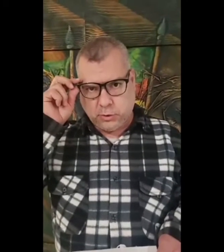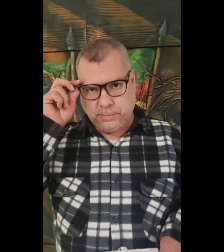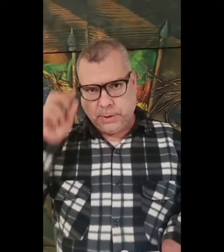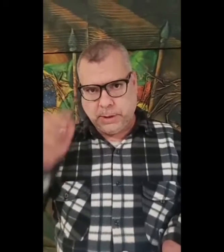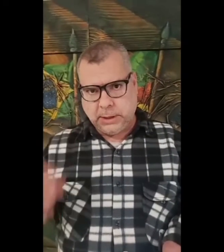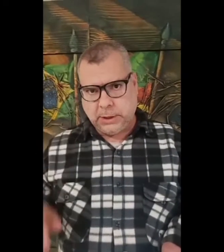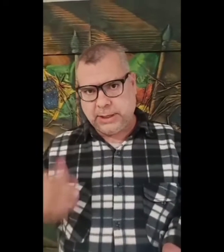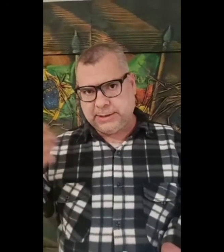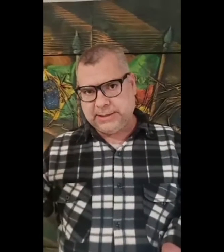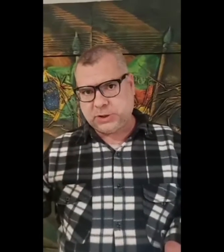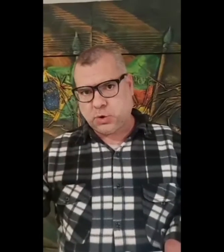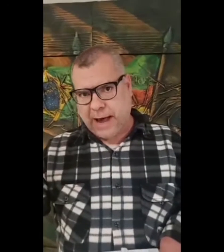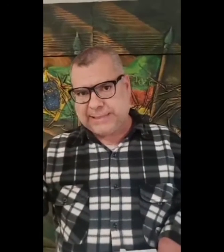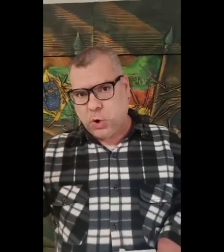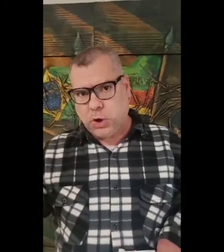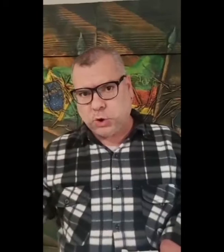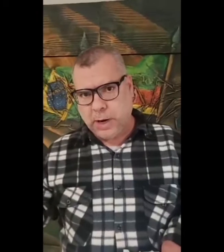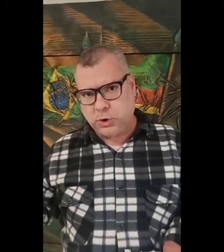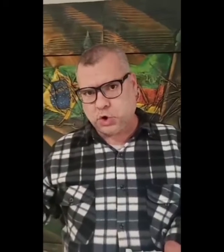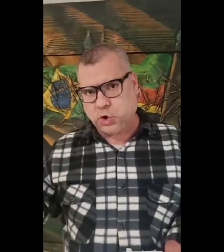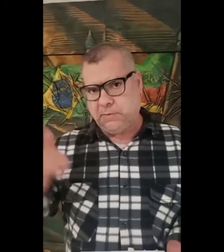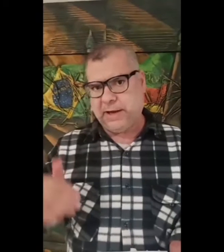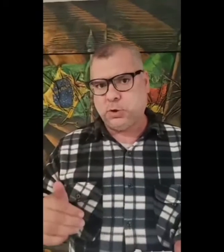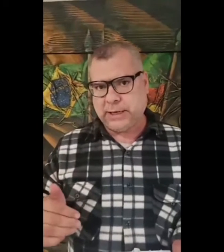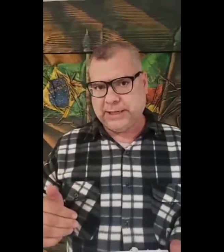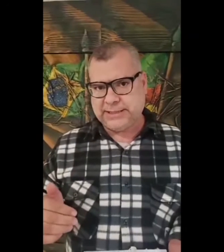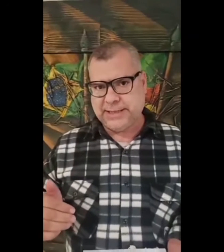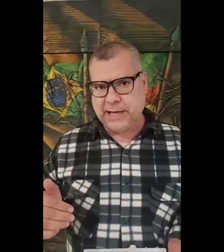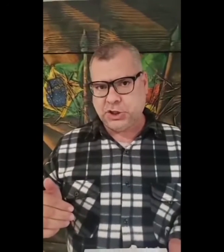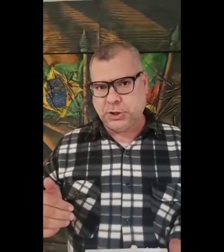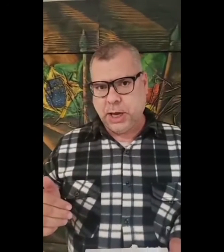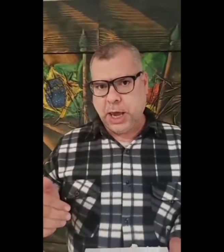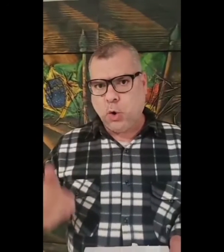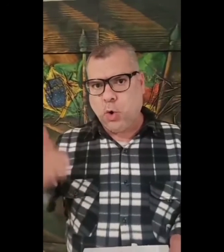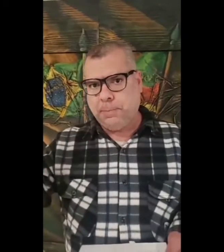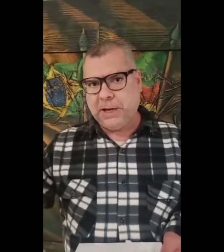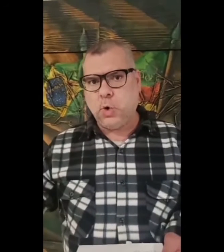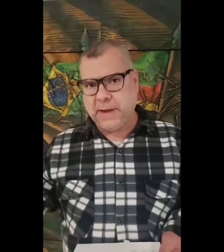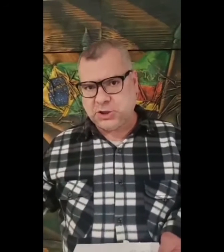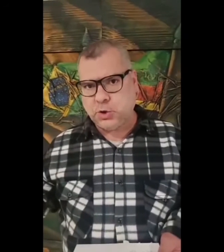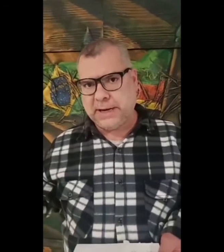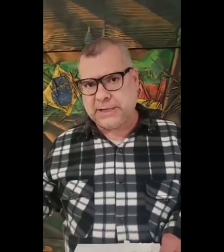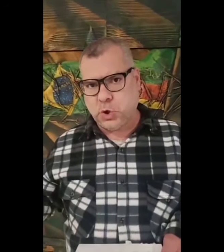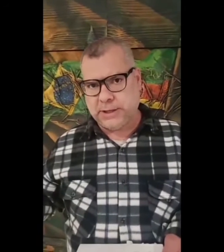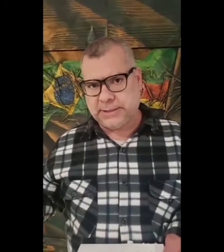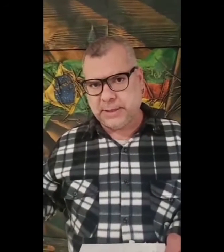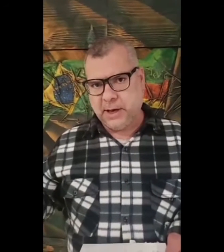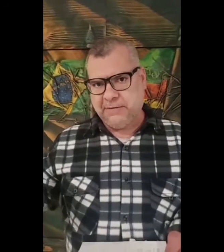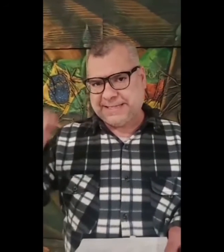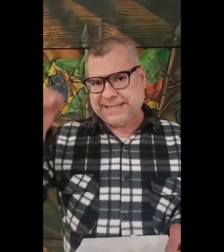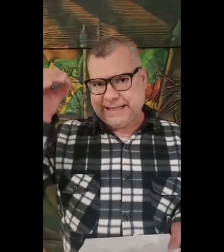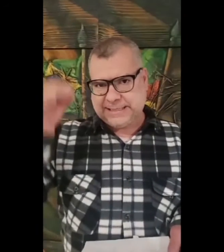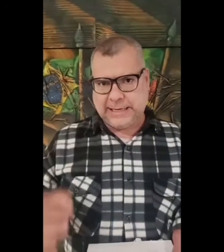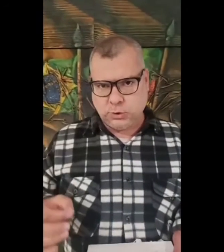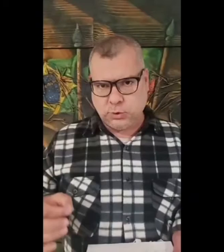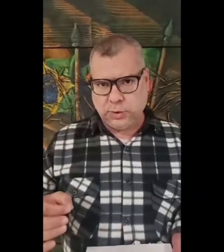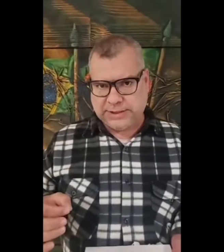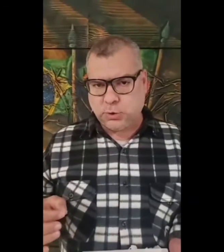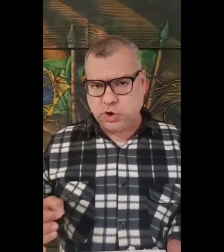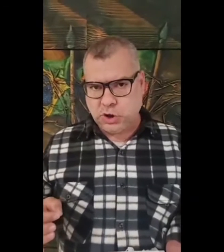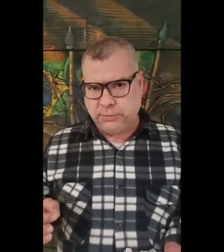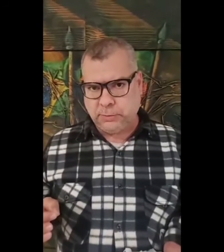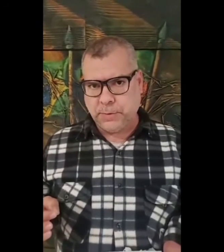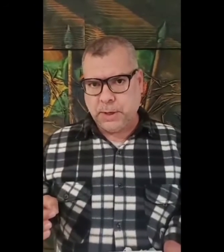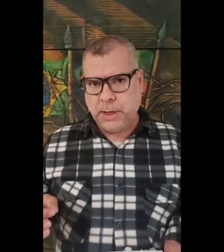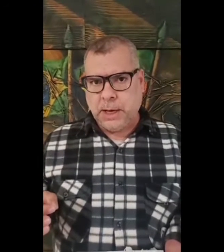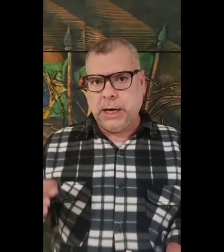Hamburgo que durante esses quase oito anos como vereador aqui na cidade, eu cumpri com minhas obrigações, fiscalizando o